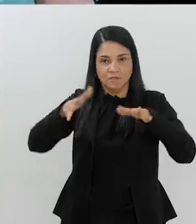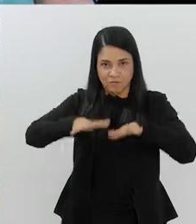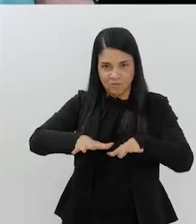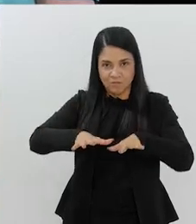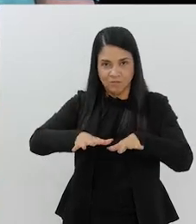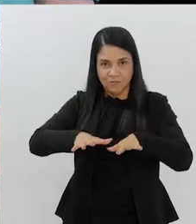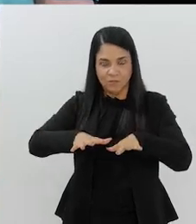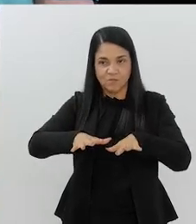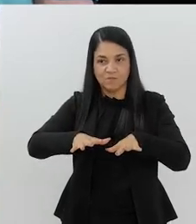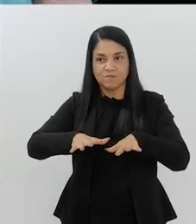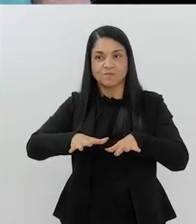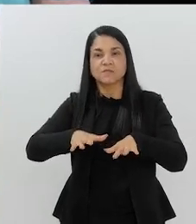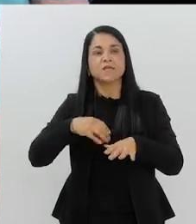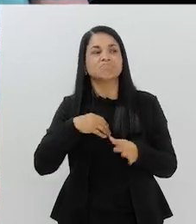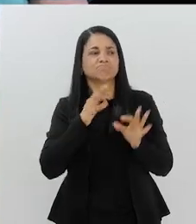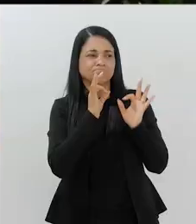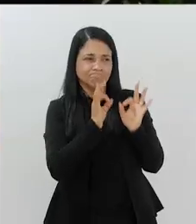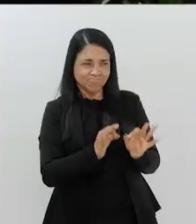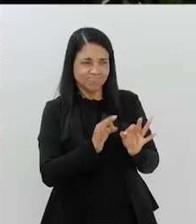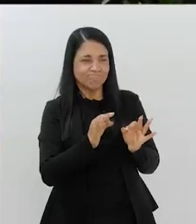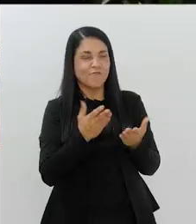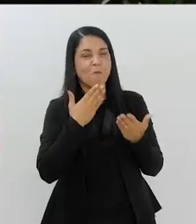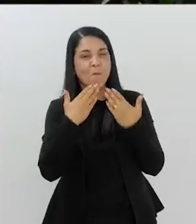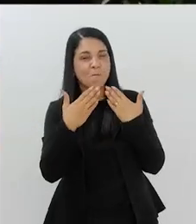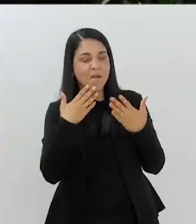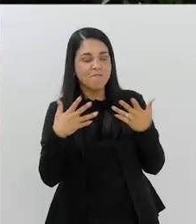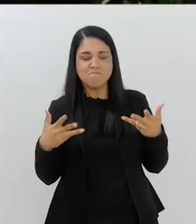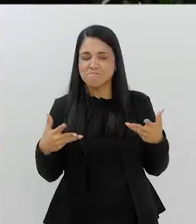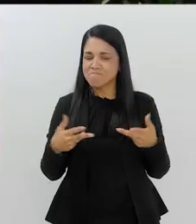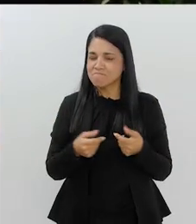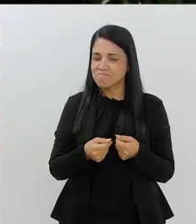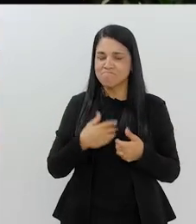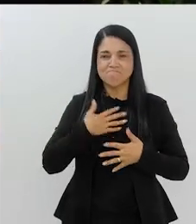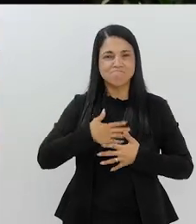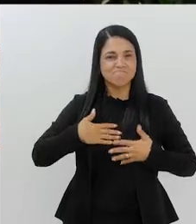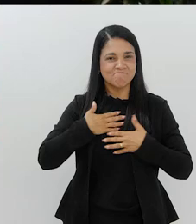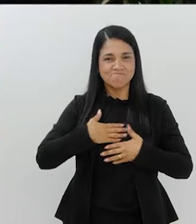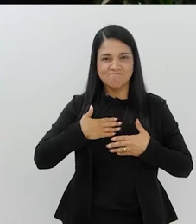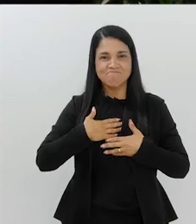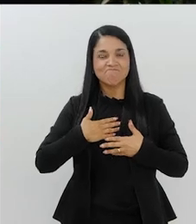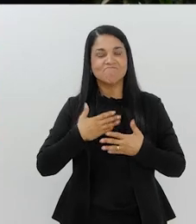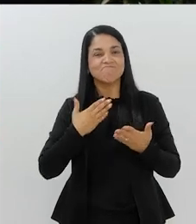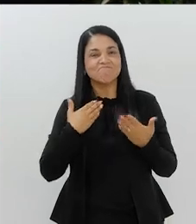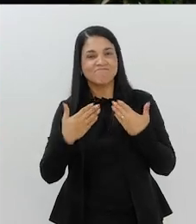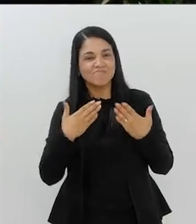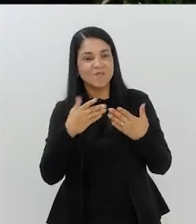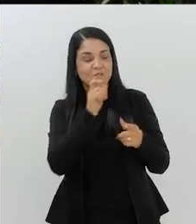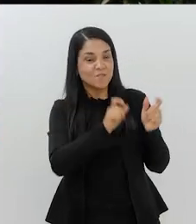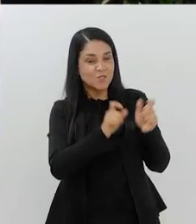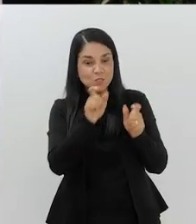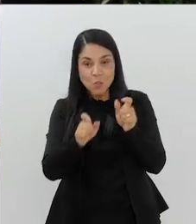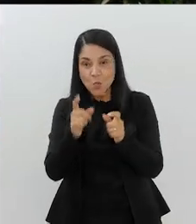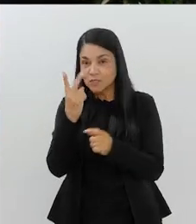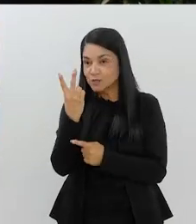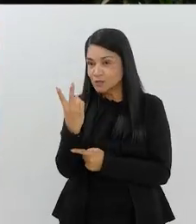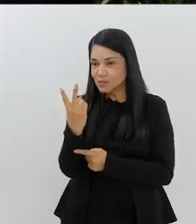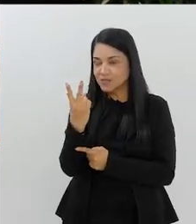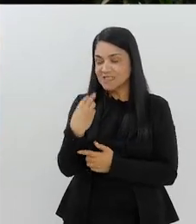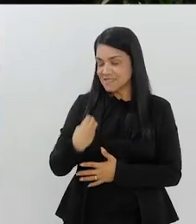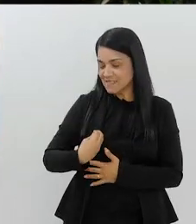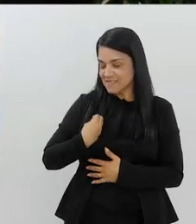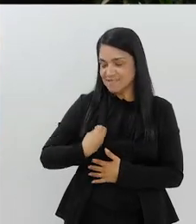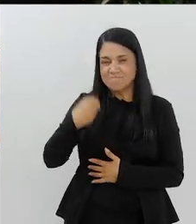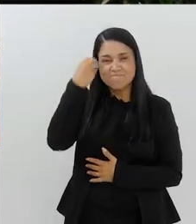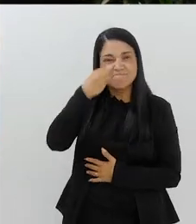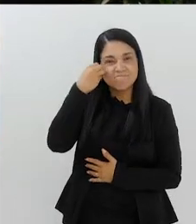acessibilidade e inclusão. Rui? Com certeza. Foi um papo agradabilíssimo, descontraído, com duas